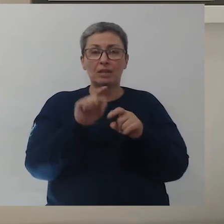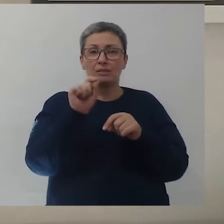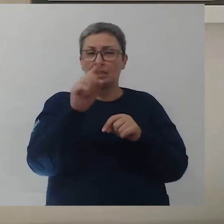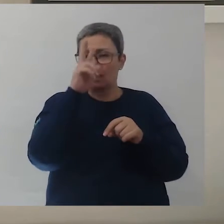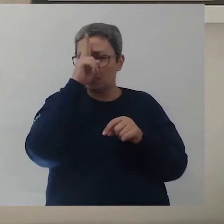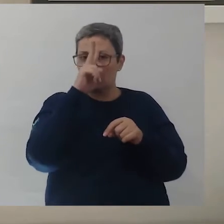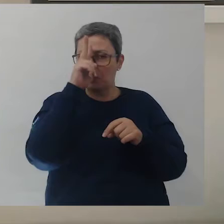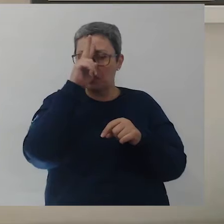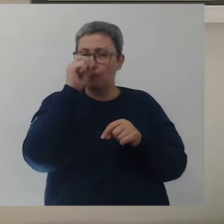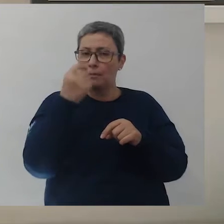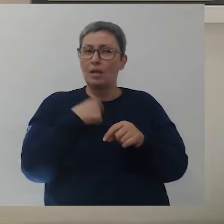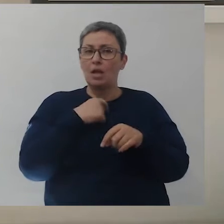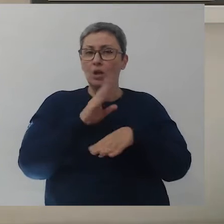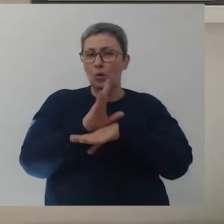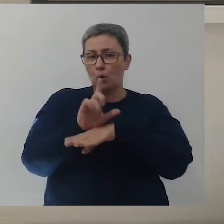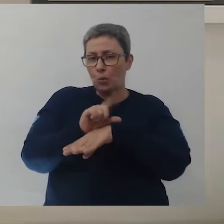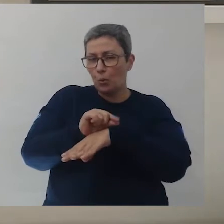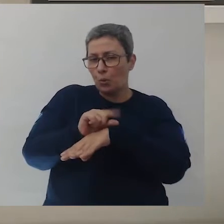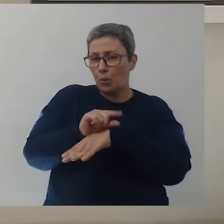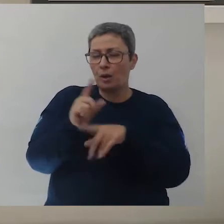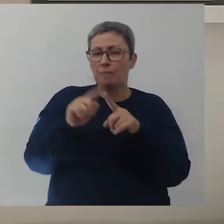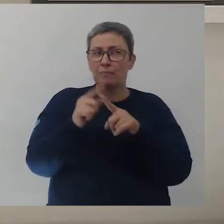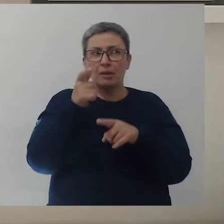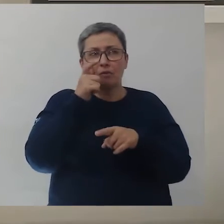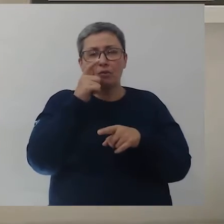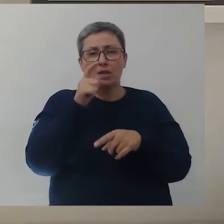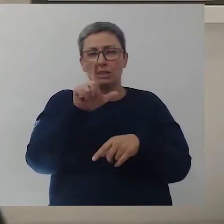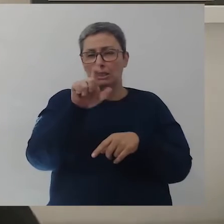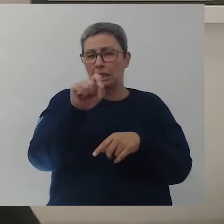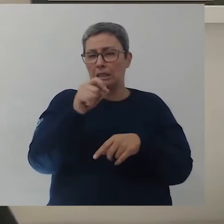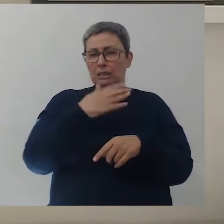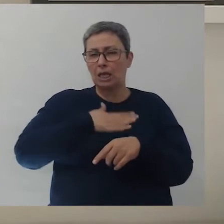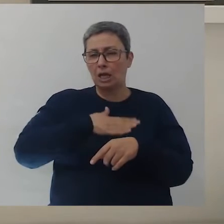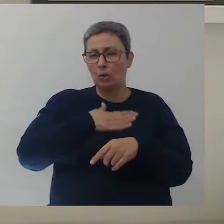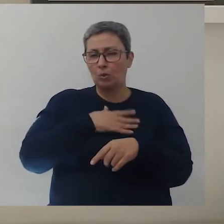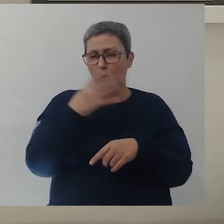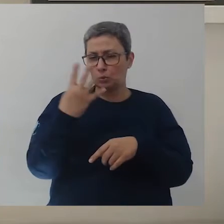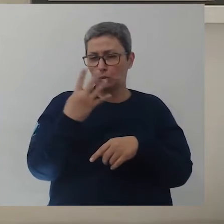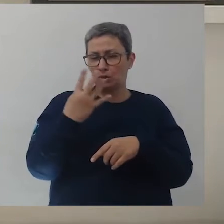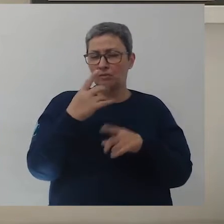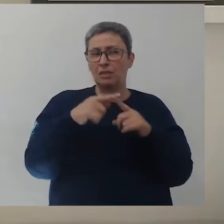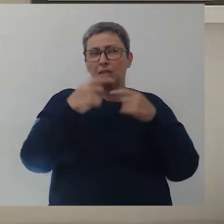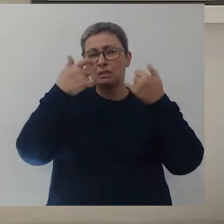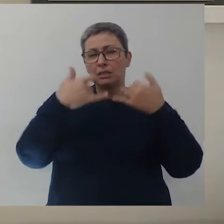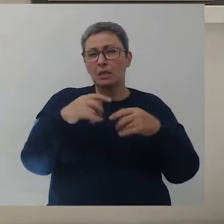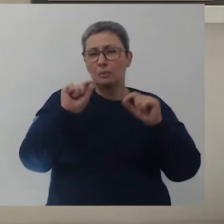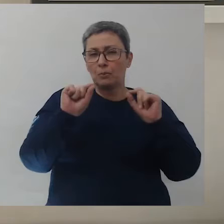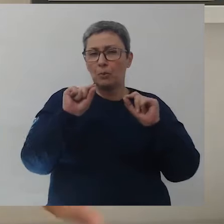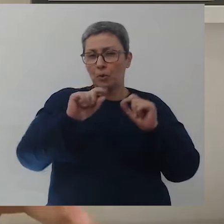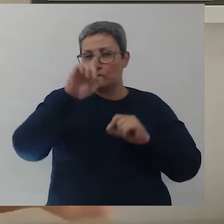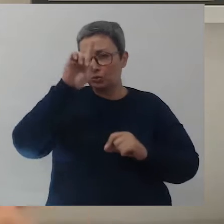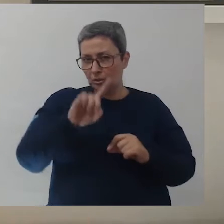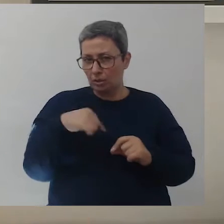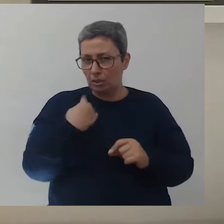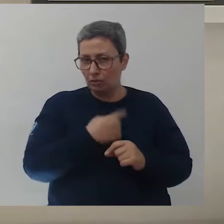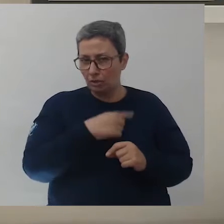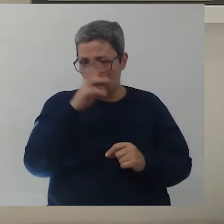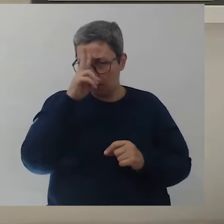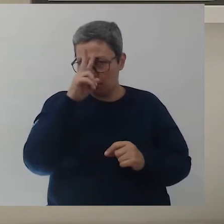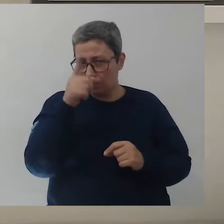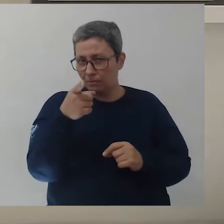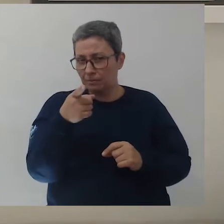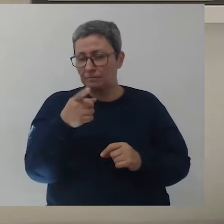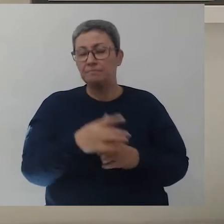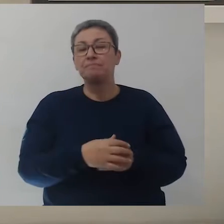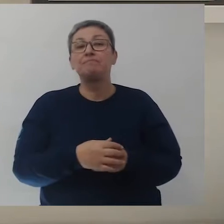Vocês se lembram do curta que a gente assistiu? Foi no dia 10 de agosto, uma quarta-feira, que falava sobre os nossos direitos. Vocês se